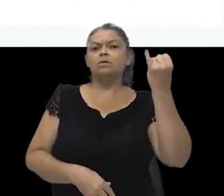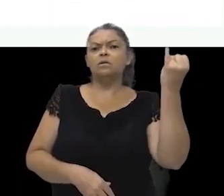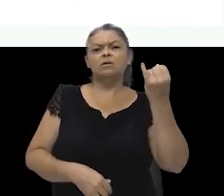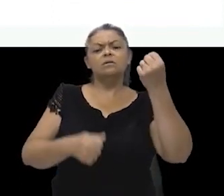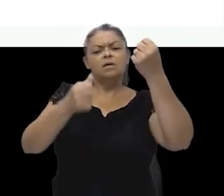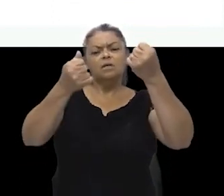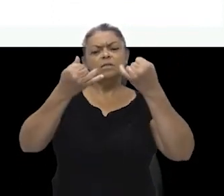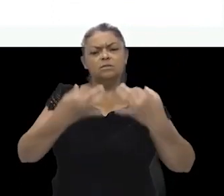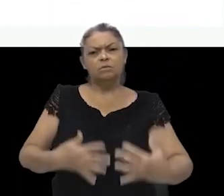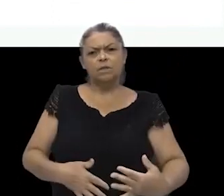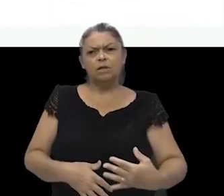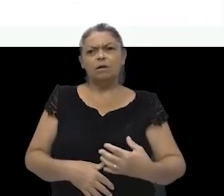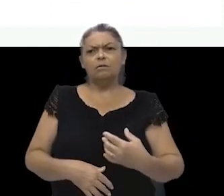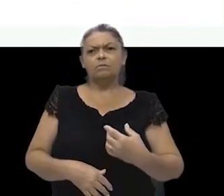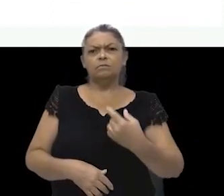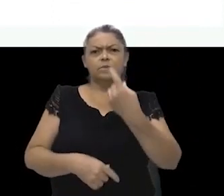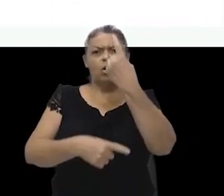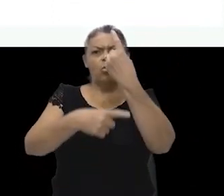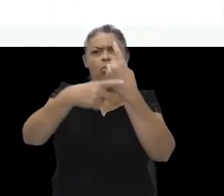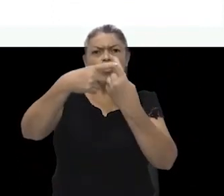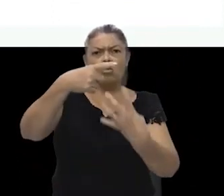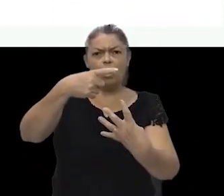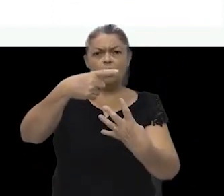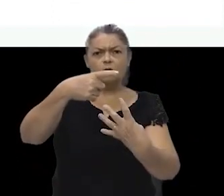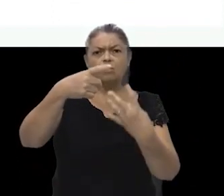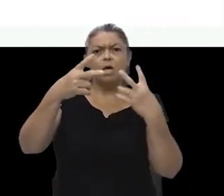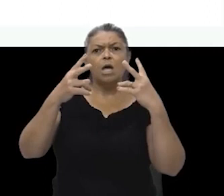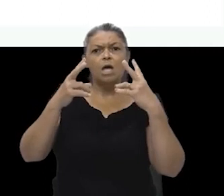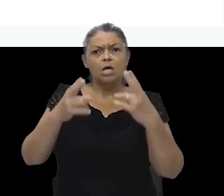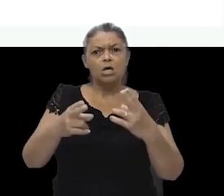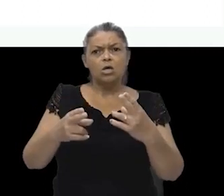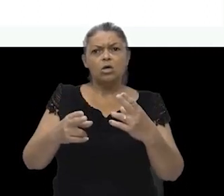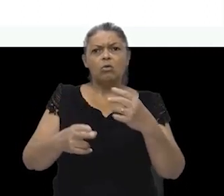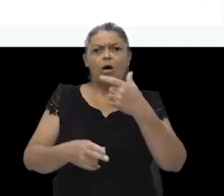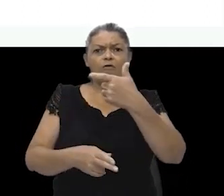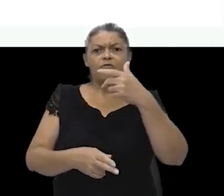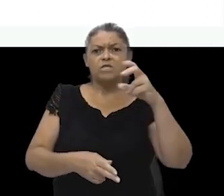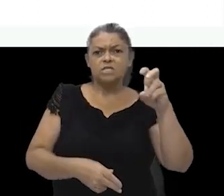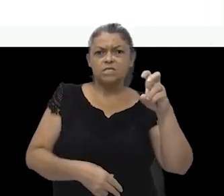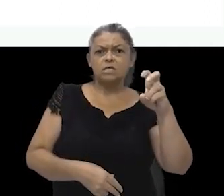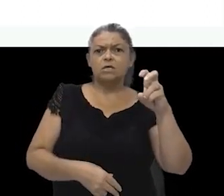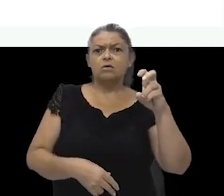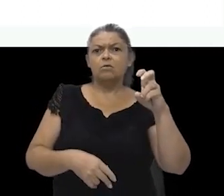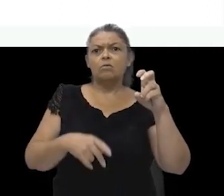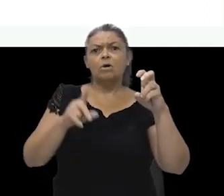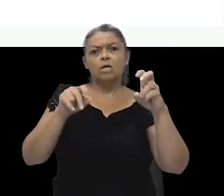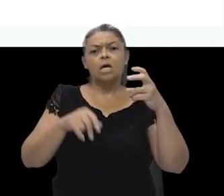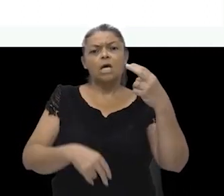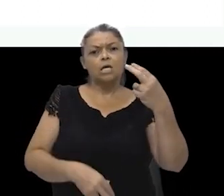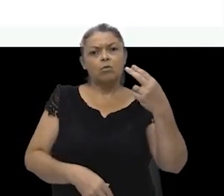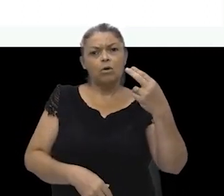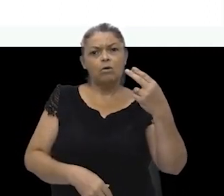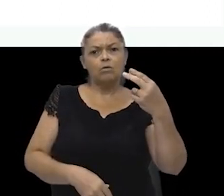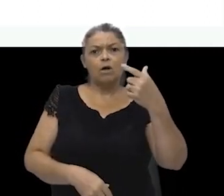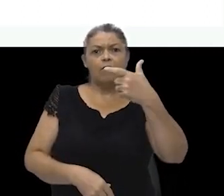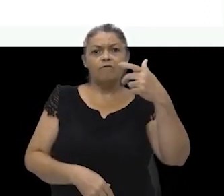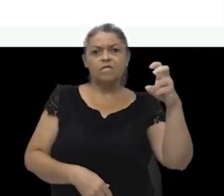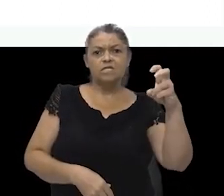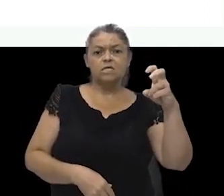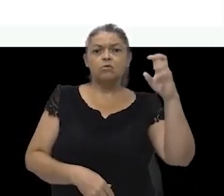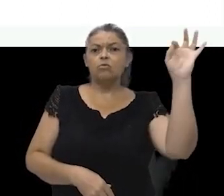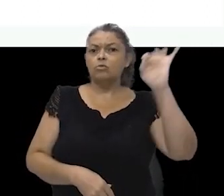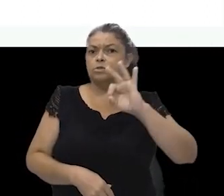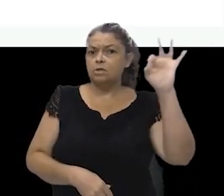1 quarto é igual a 25 centésimos, que é igual a 25%.